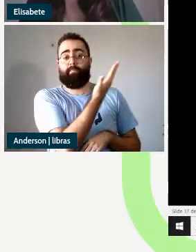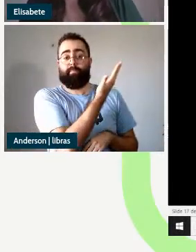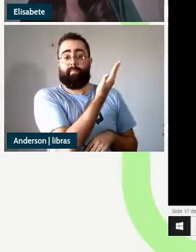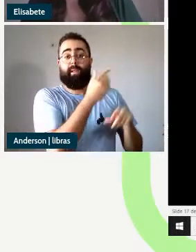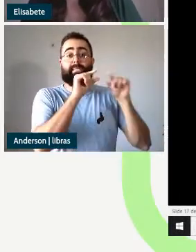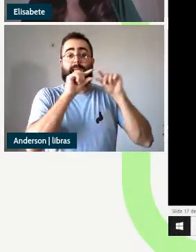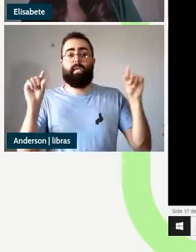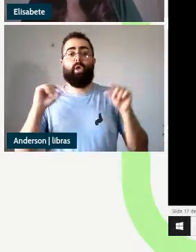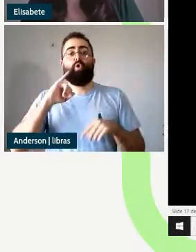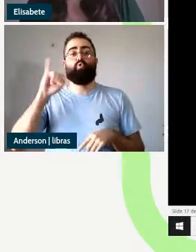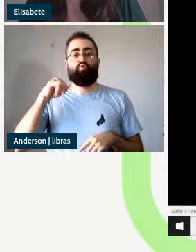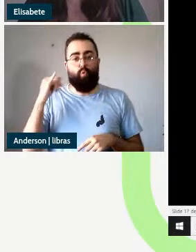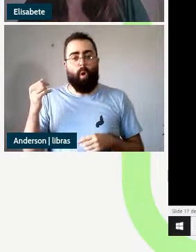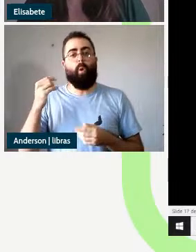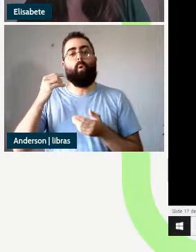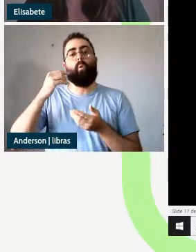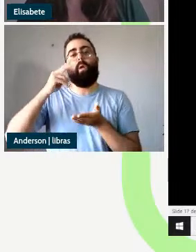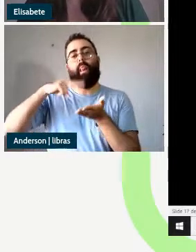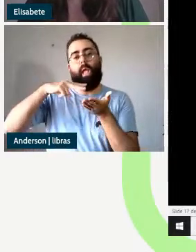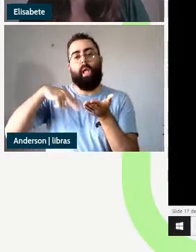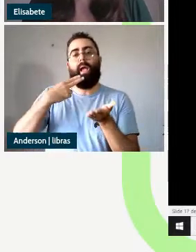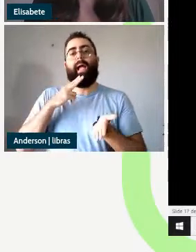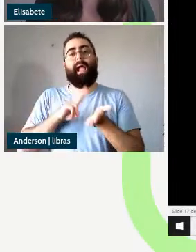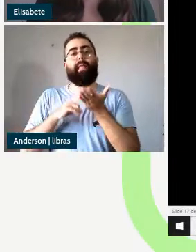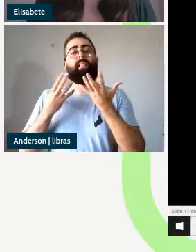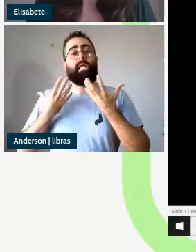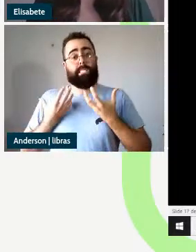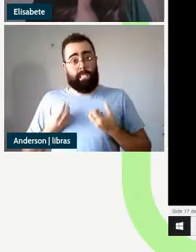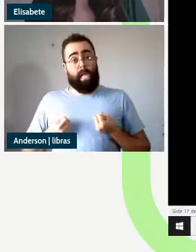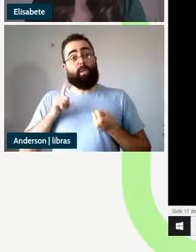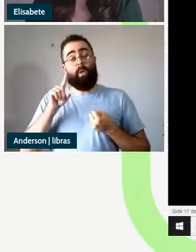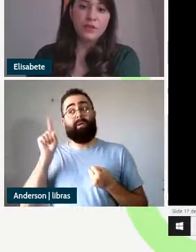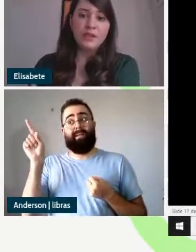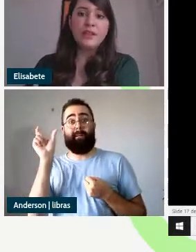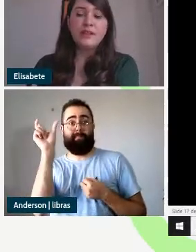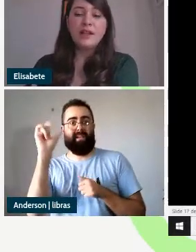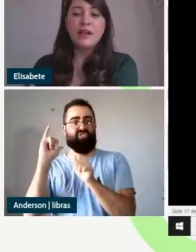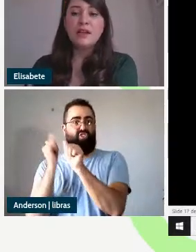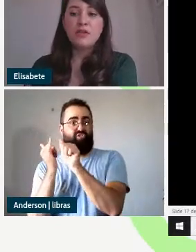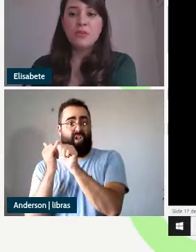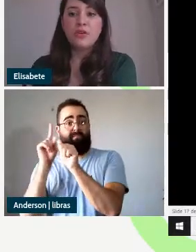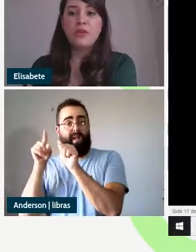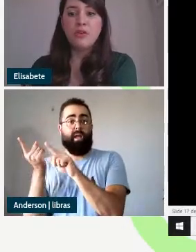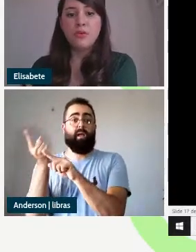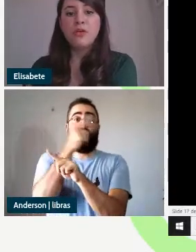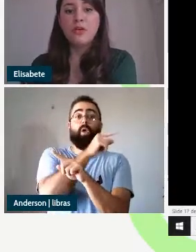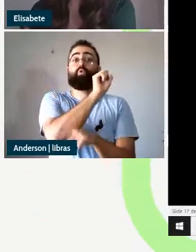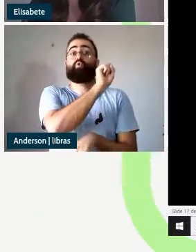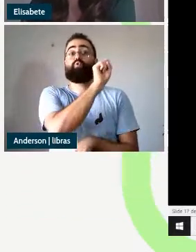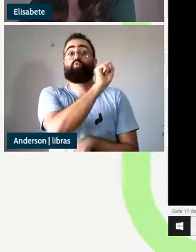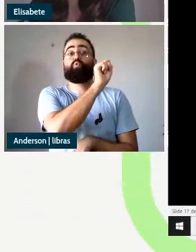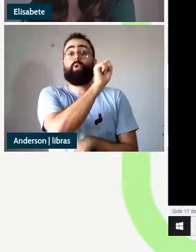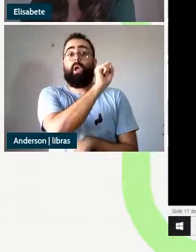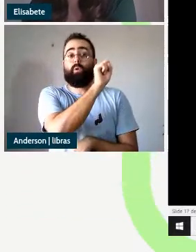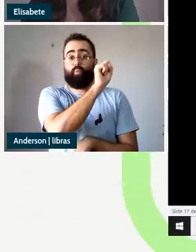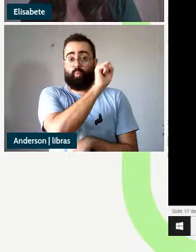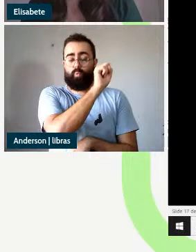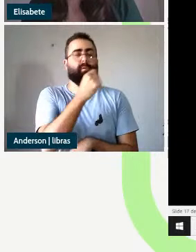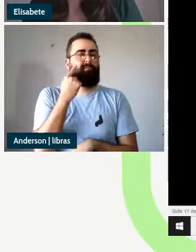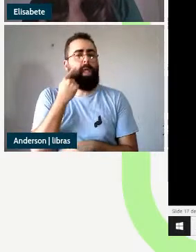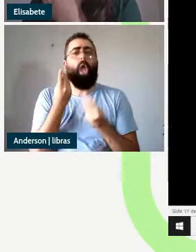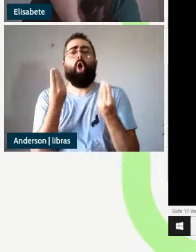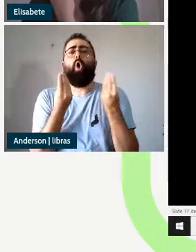em que nós temos um depictivo orientado para o sujeito e detalhar como ocorre a